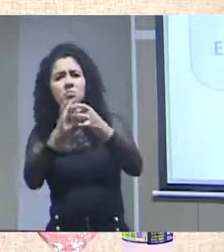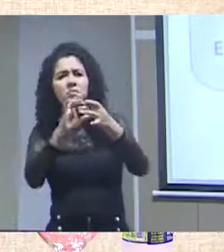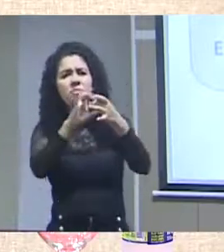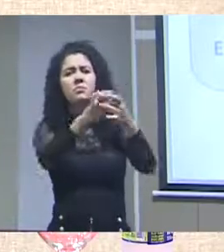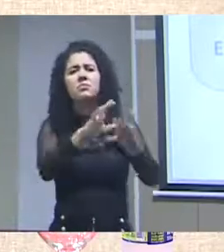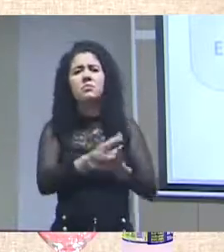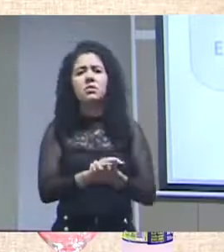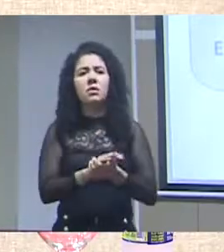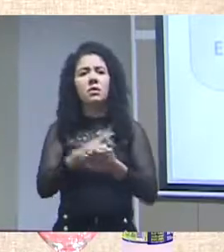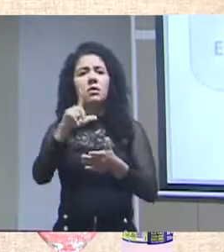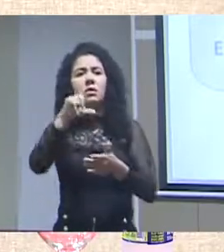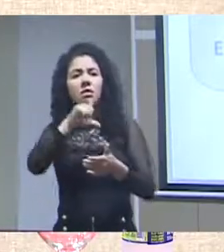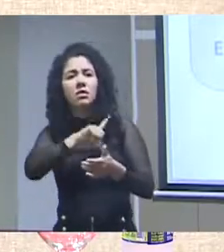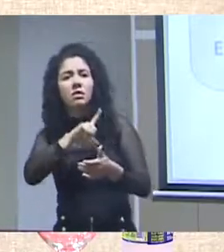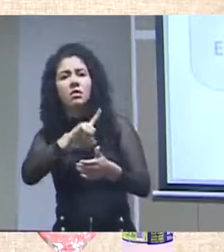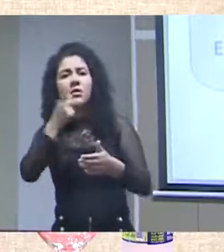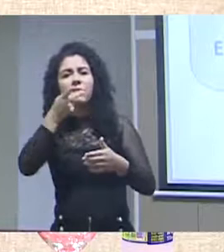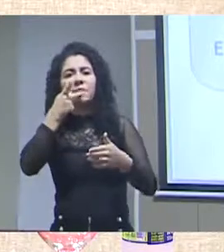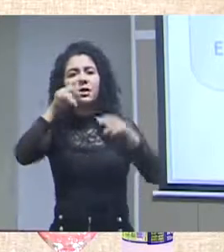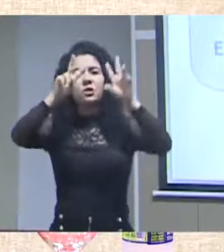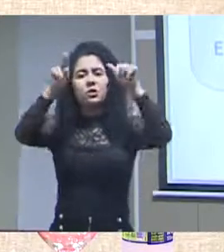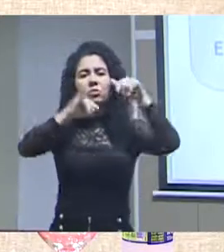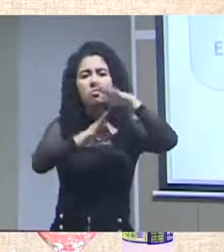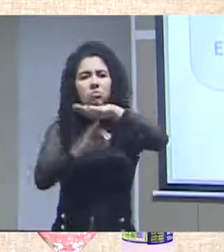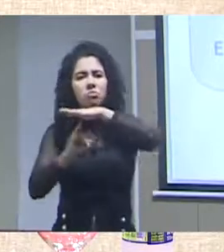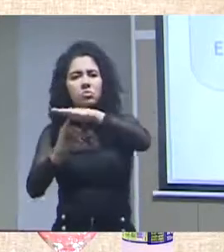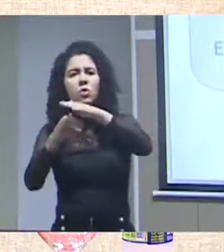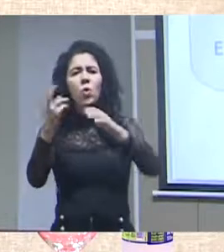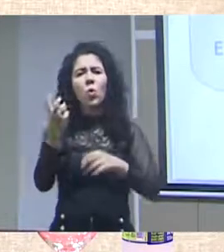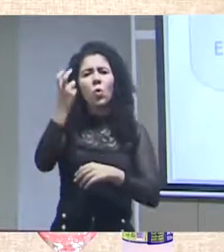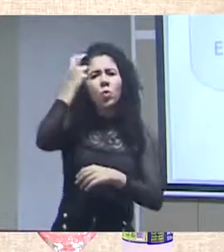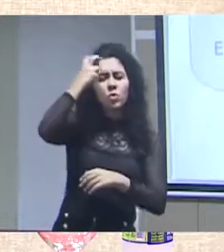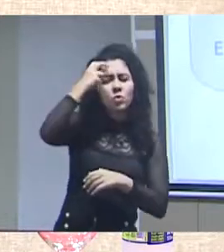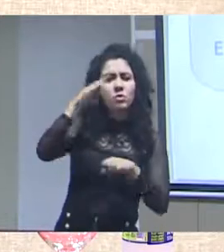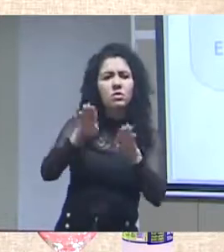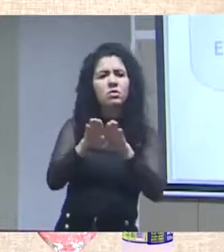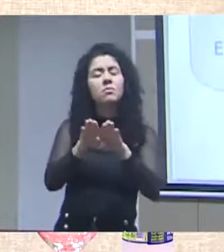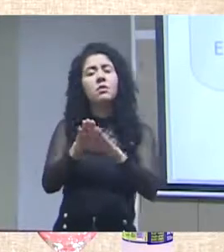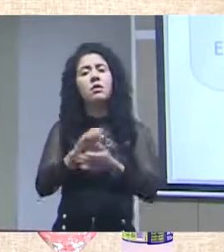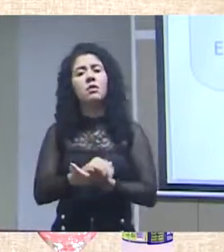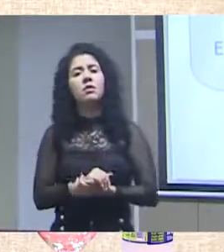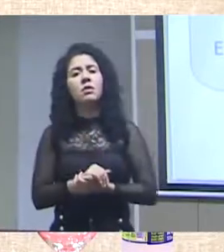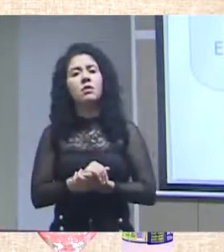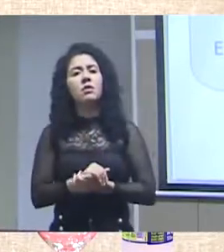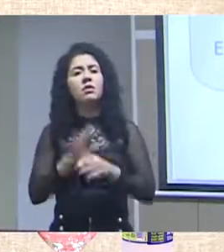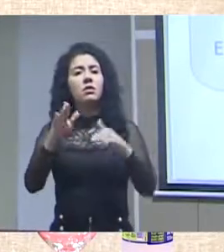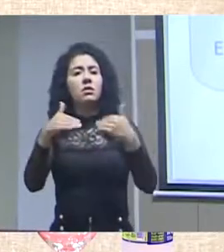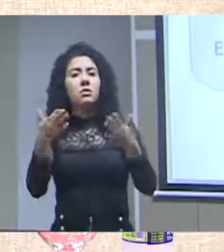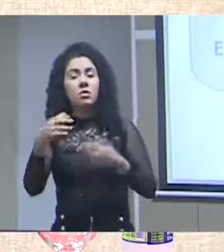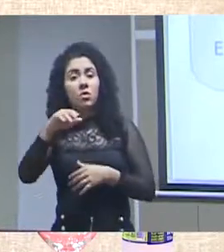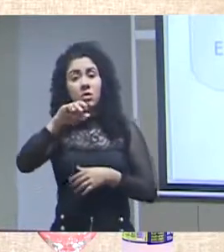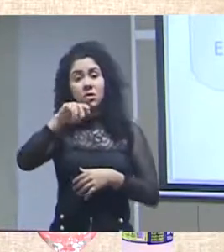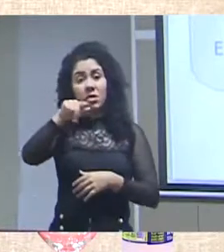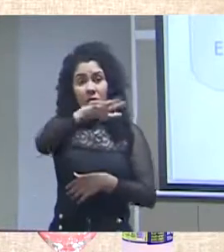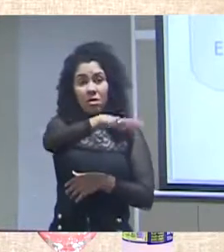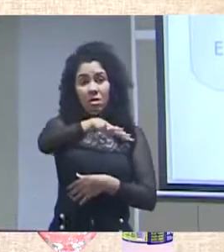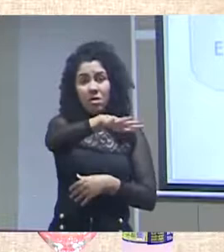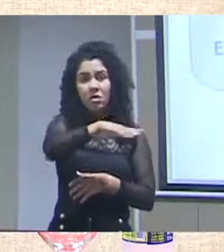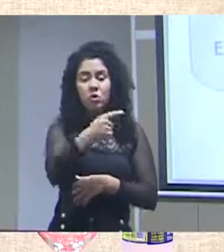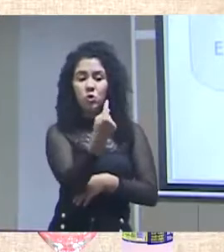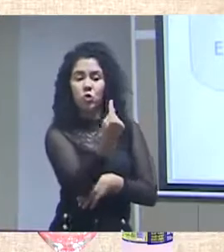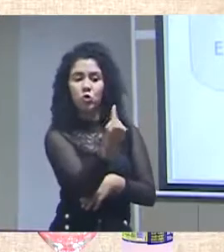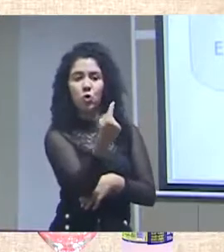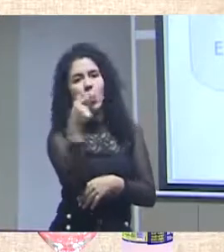aparatos, institucionalidades, culturas, e, portanto, eles não são... Eles, por si só, eles não são o...